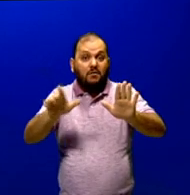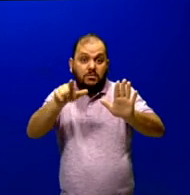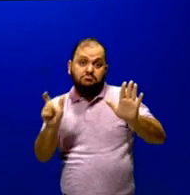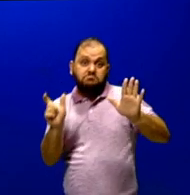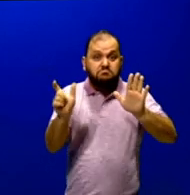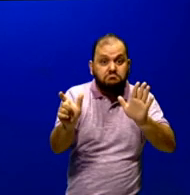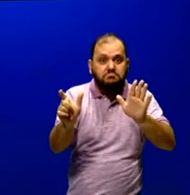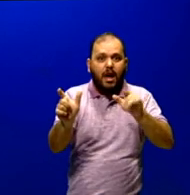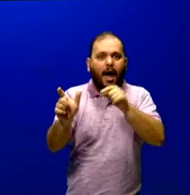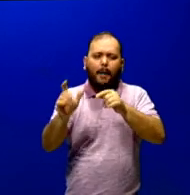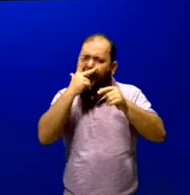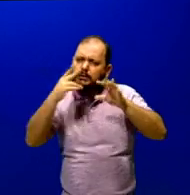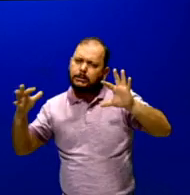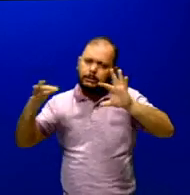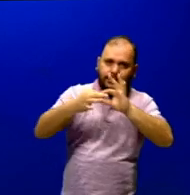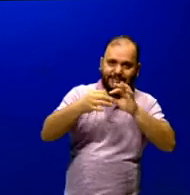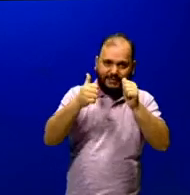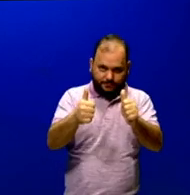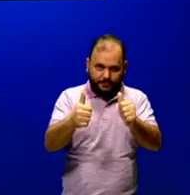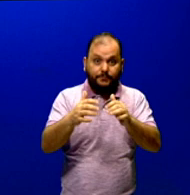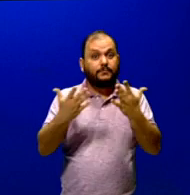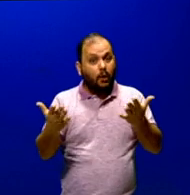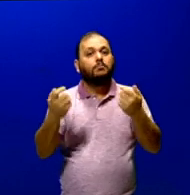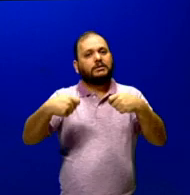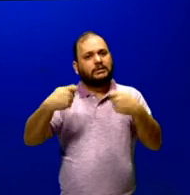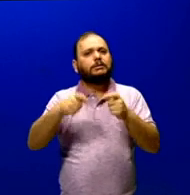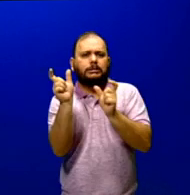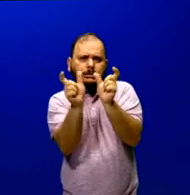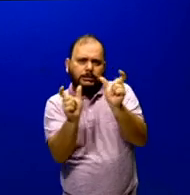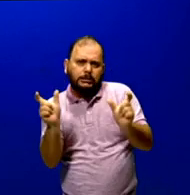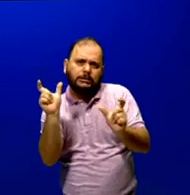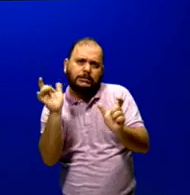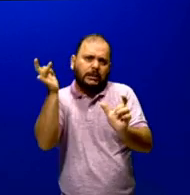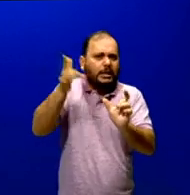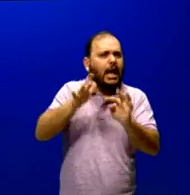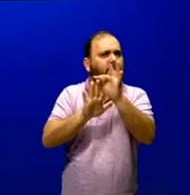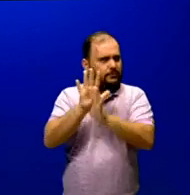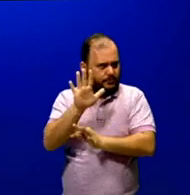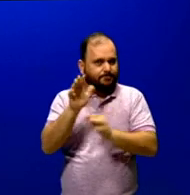conhecer, para conseguir ler bem os textos desse gênero. Ok? Então, vamos lá.